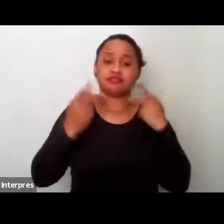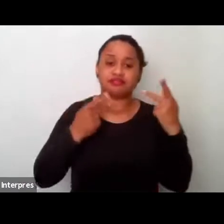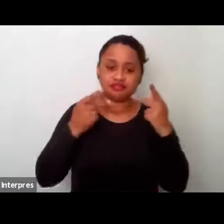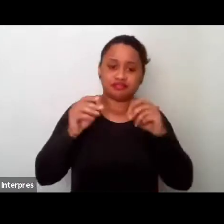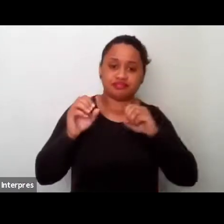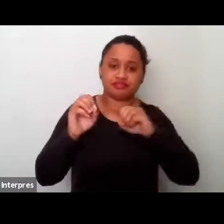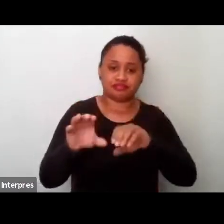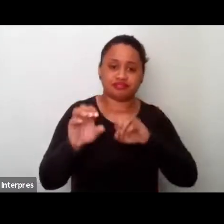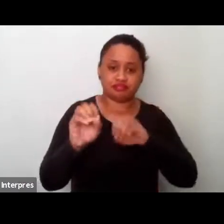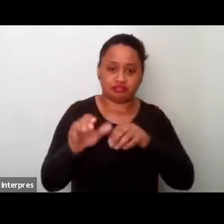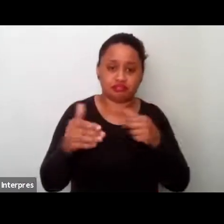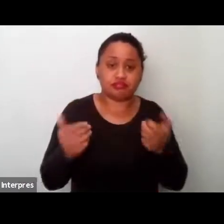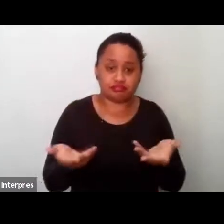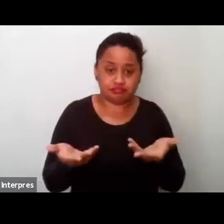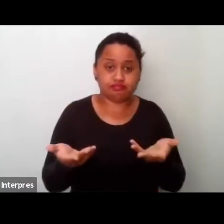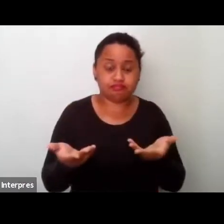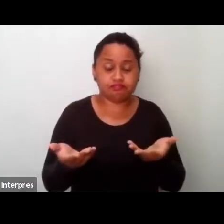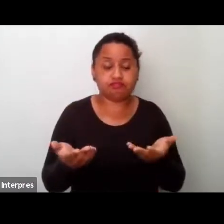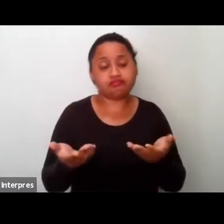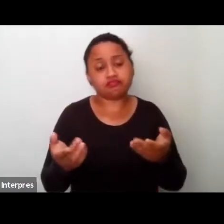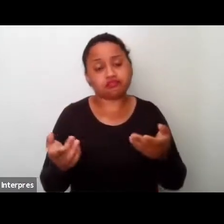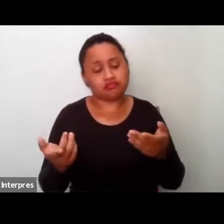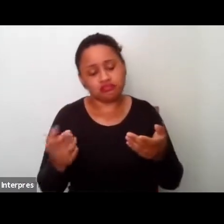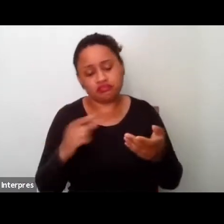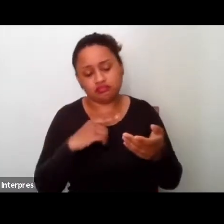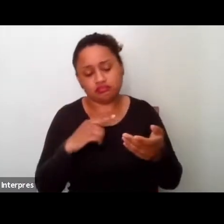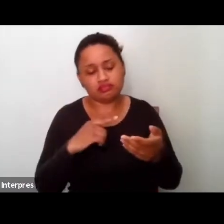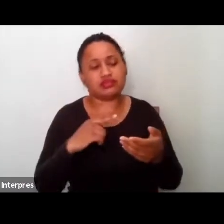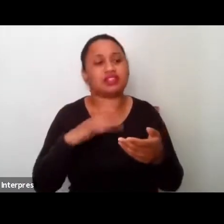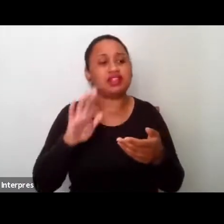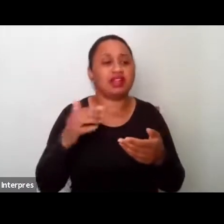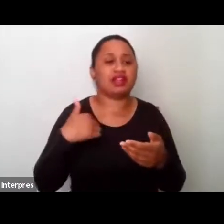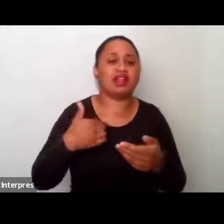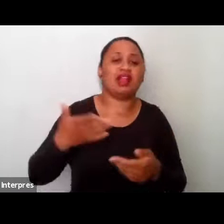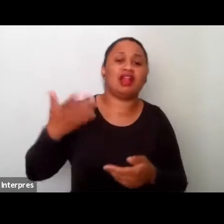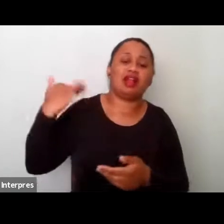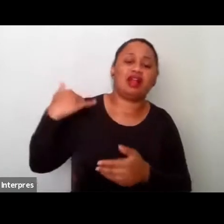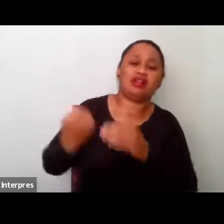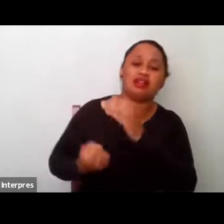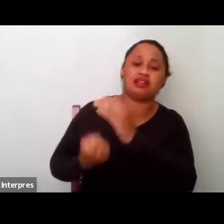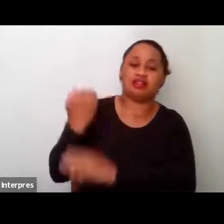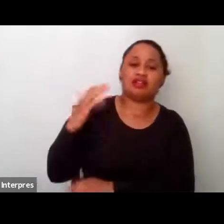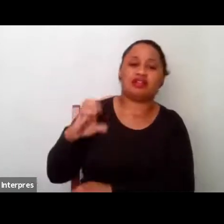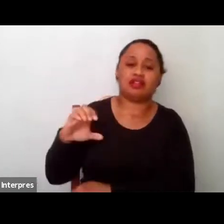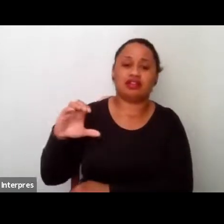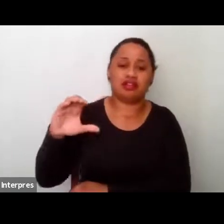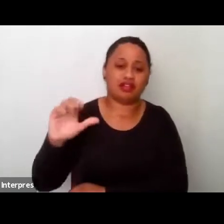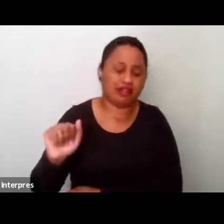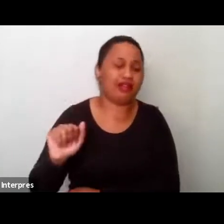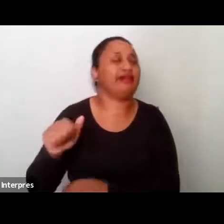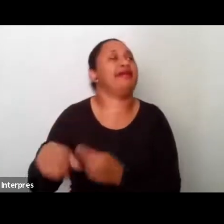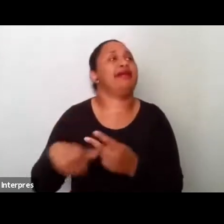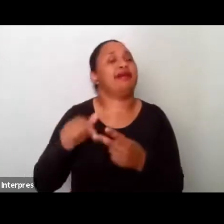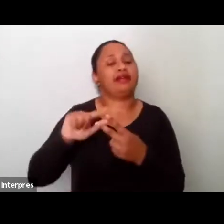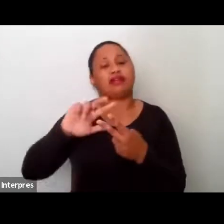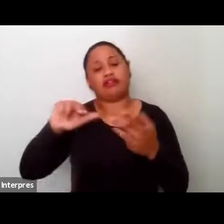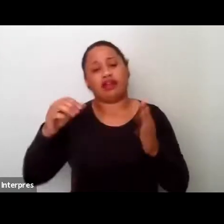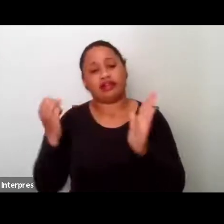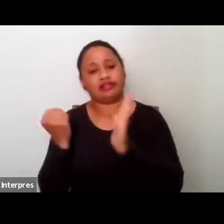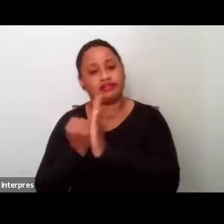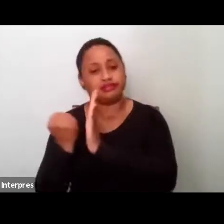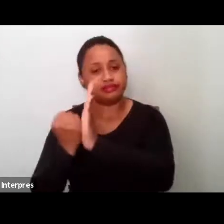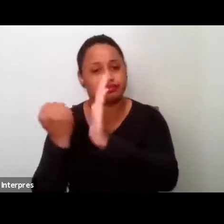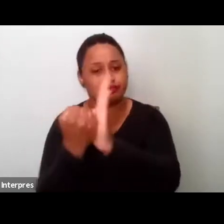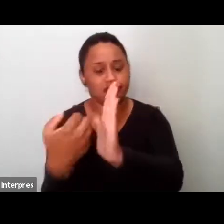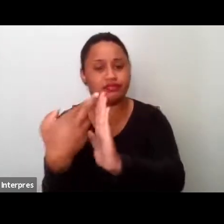E aqui nós teríamos que descrever, tem uma longa data desde o ECA, existem muitos marcos regulatórios importantes